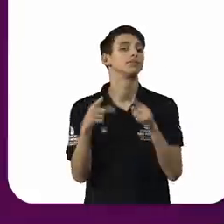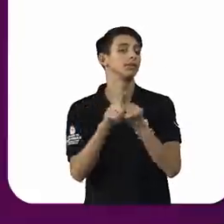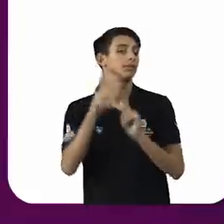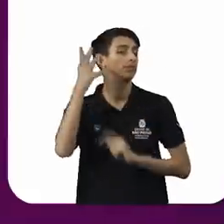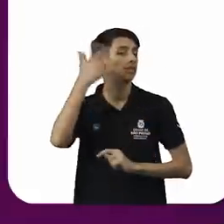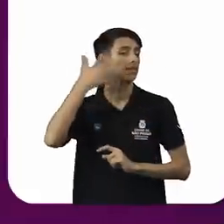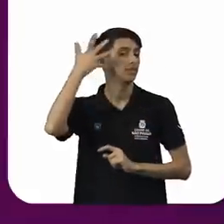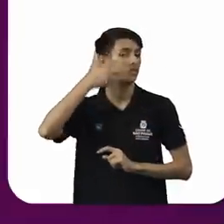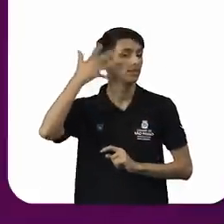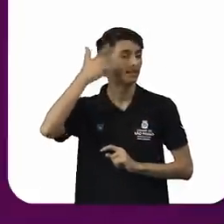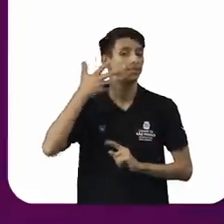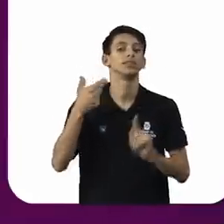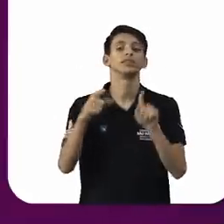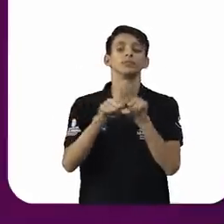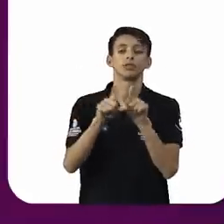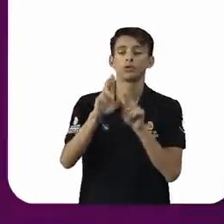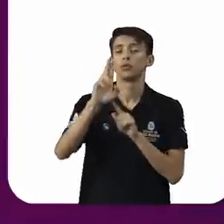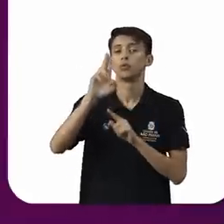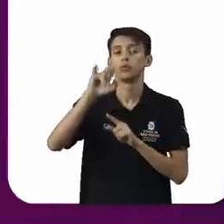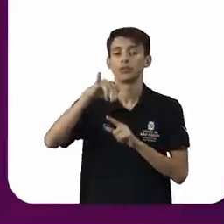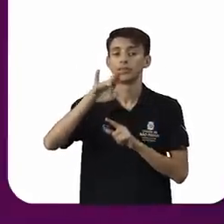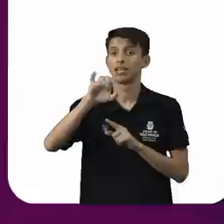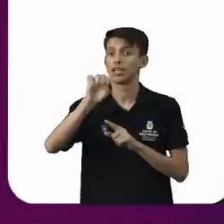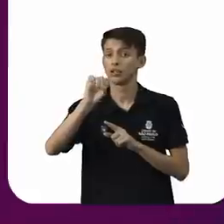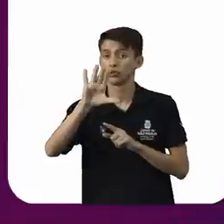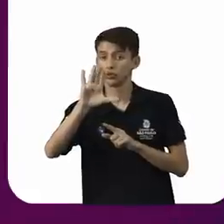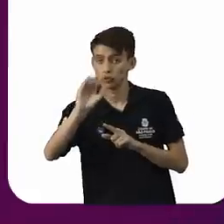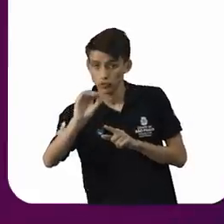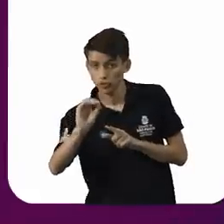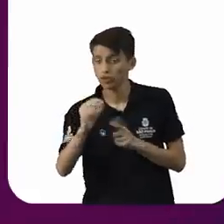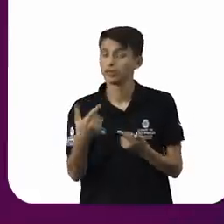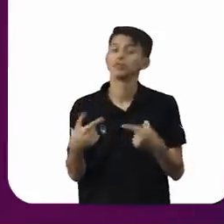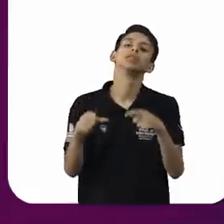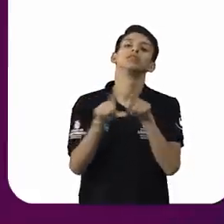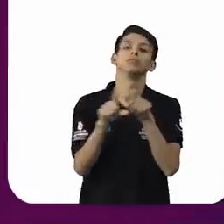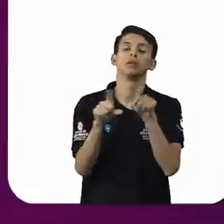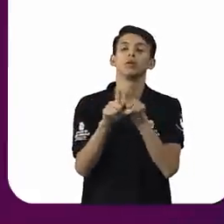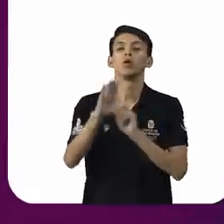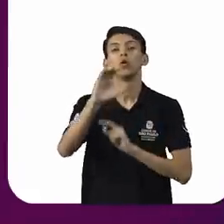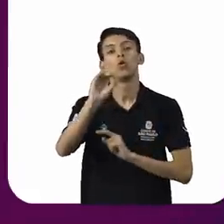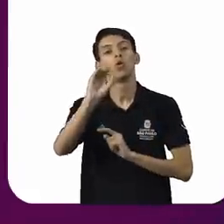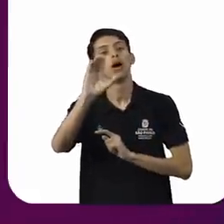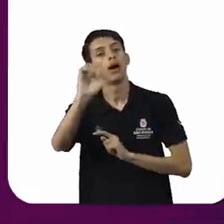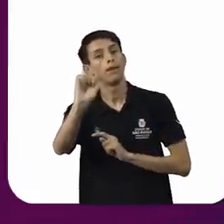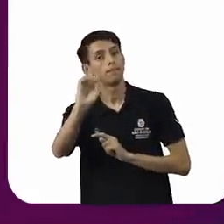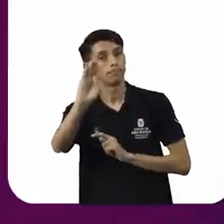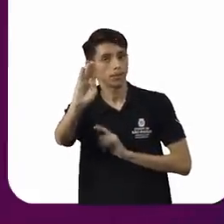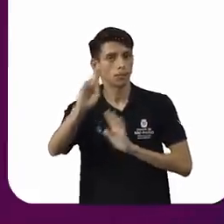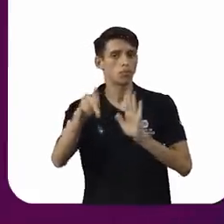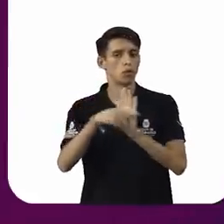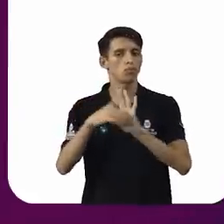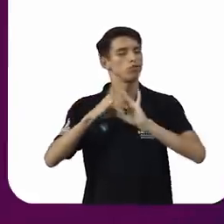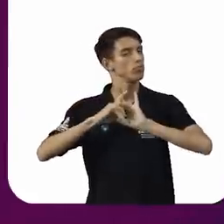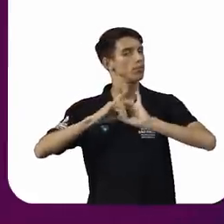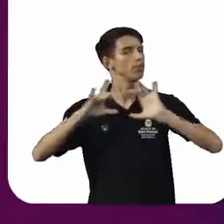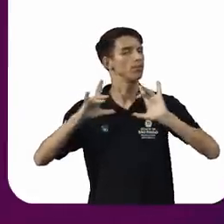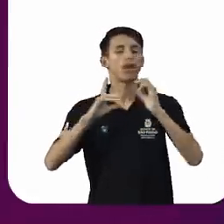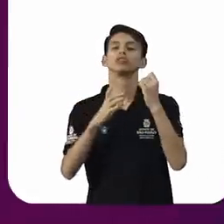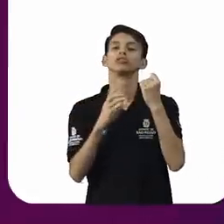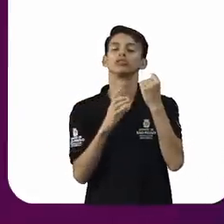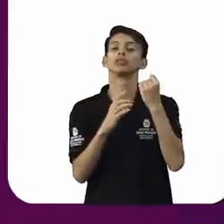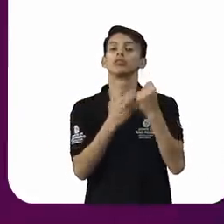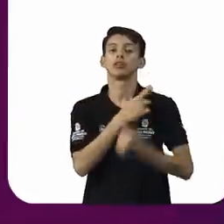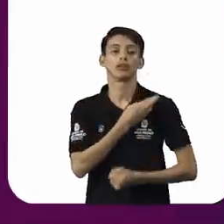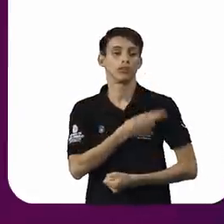É membro consultivo da Unesco Soste, membro do Conselho da OAB para a Liberdade Religiosa. Foi finalista do